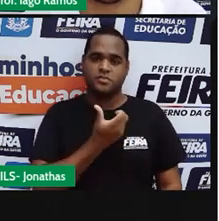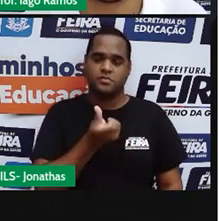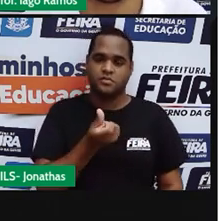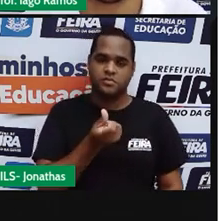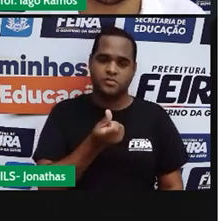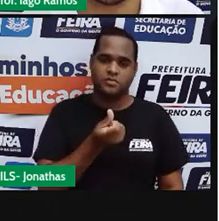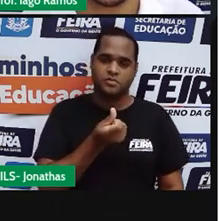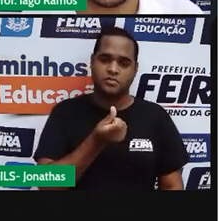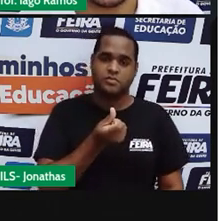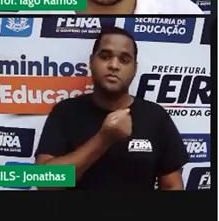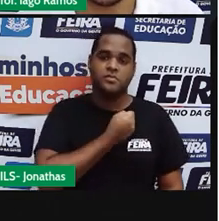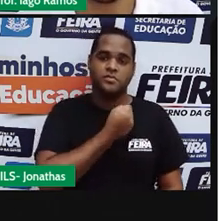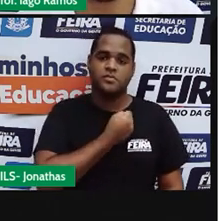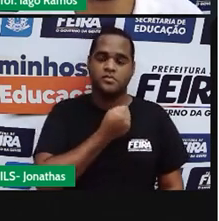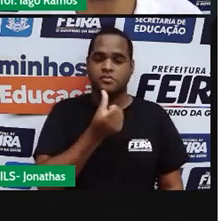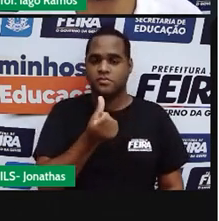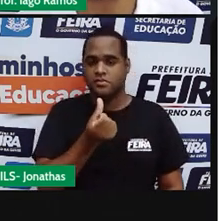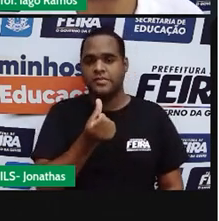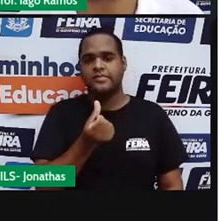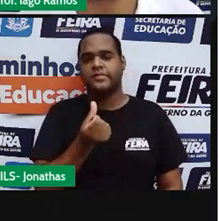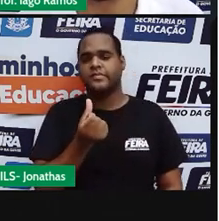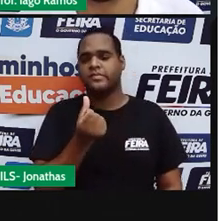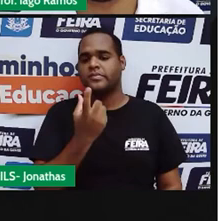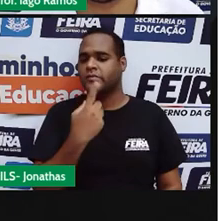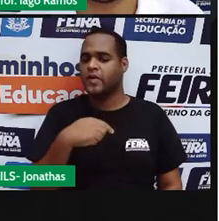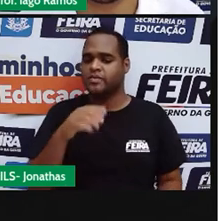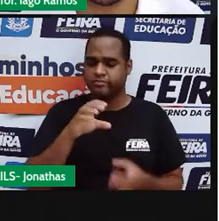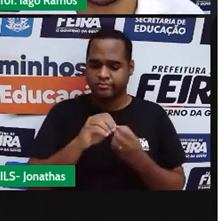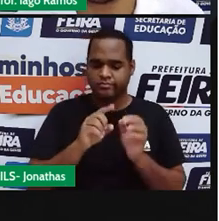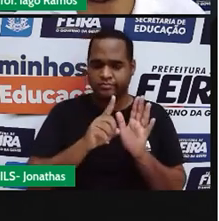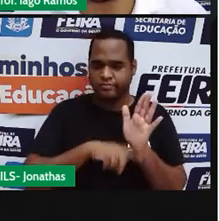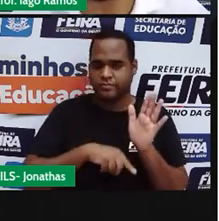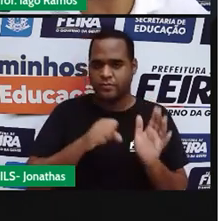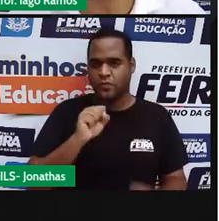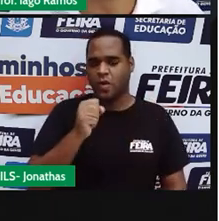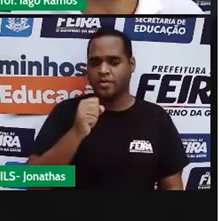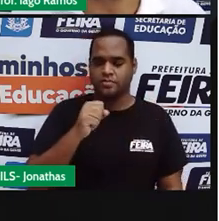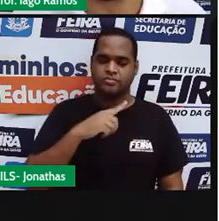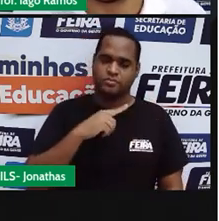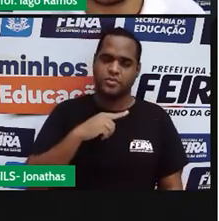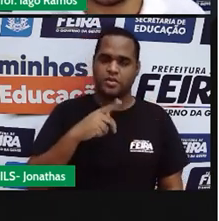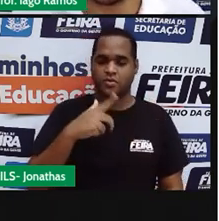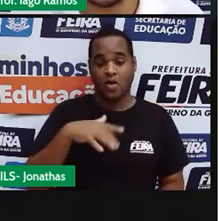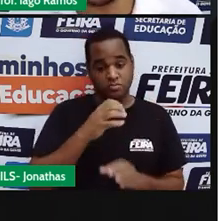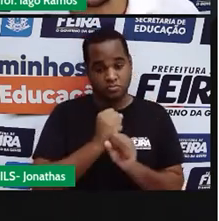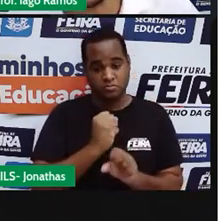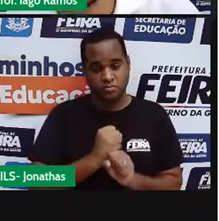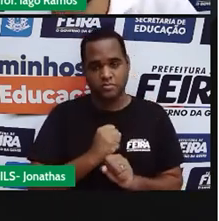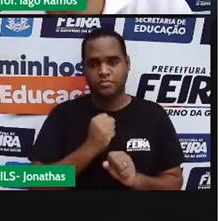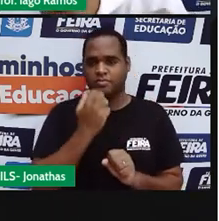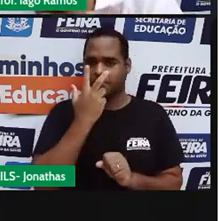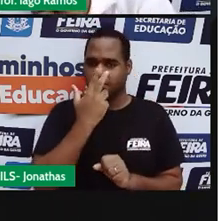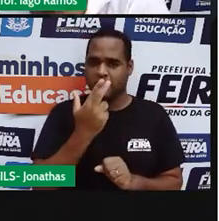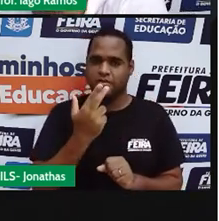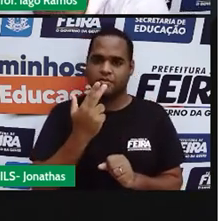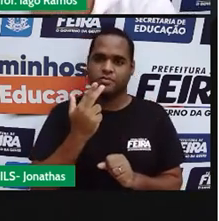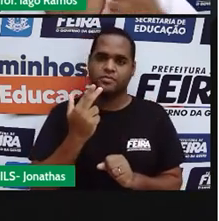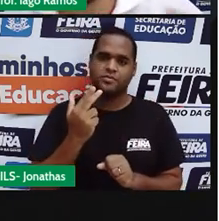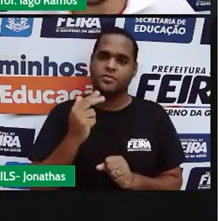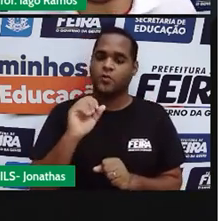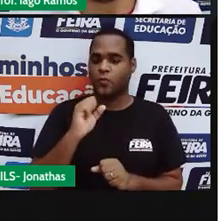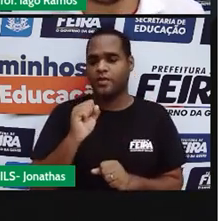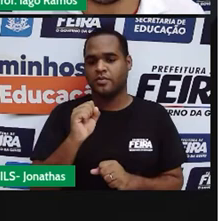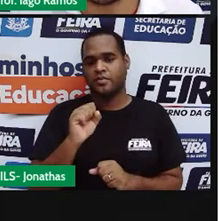6. Pronto. E aí eu vou subtrair 8. Se eu somasse 8, eu iria 8